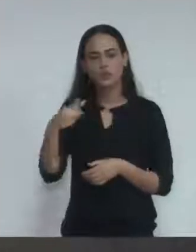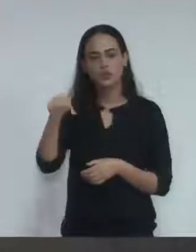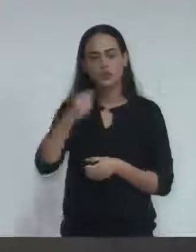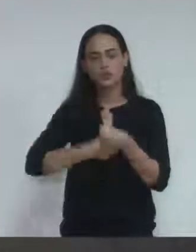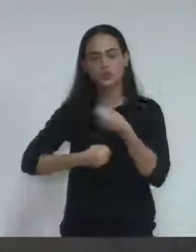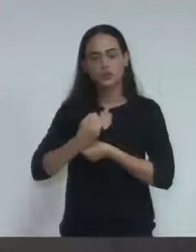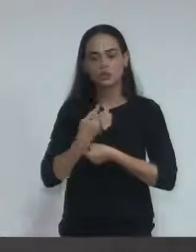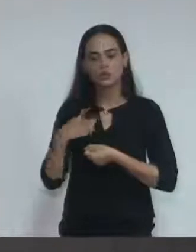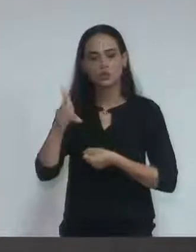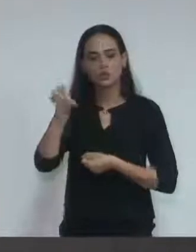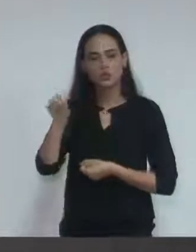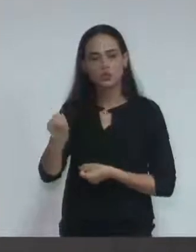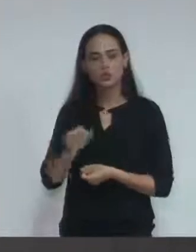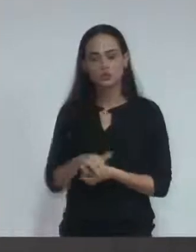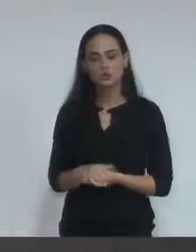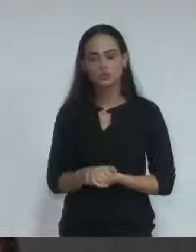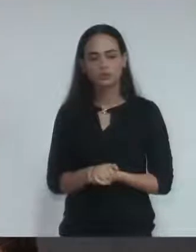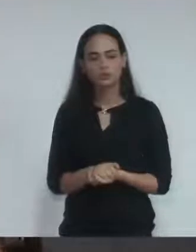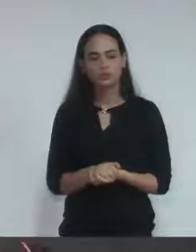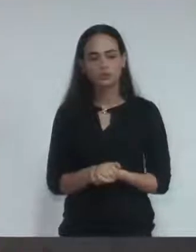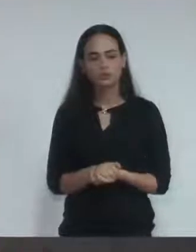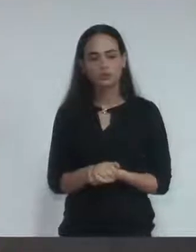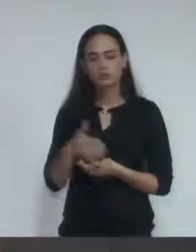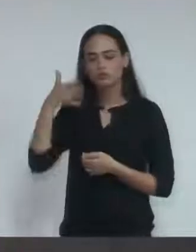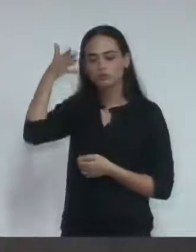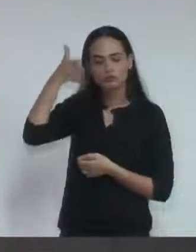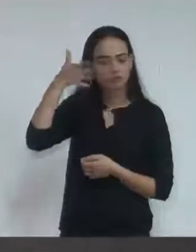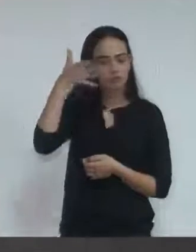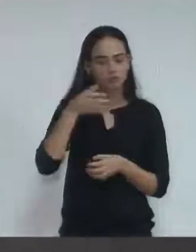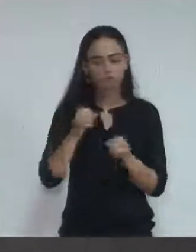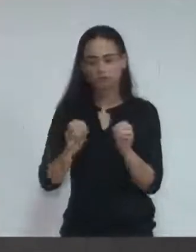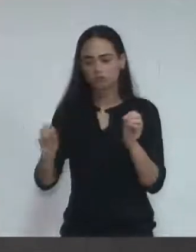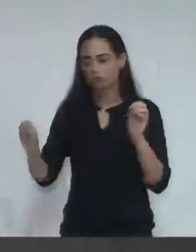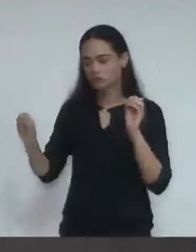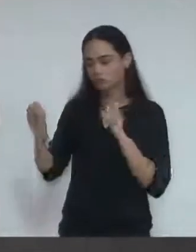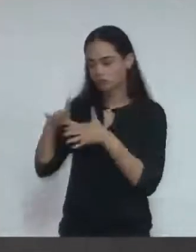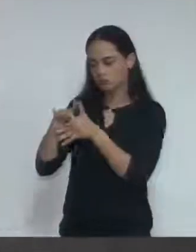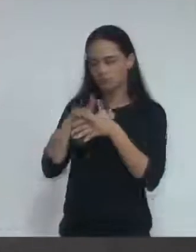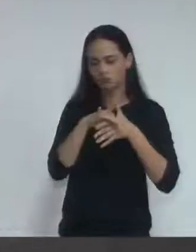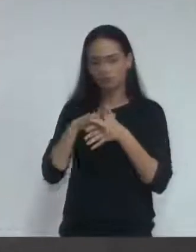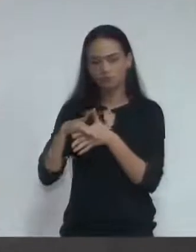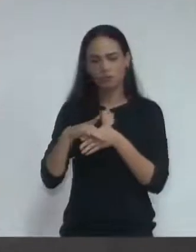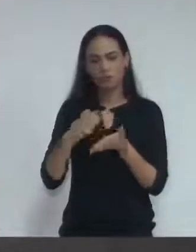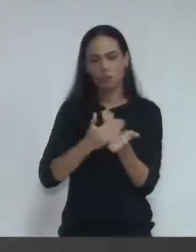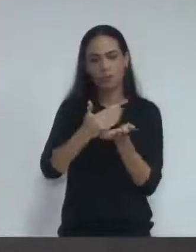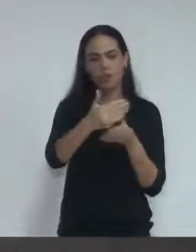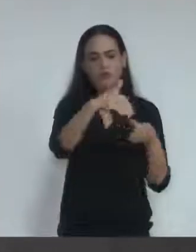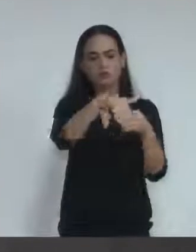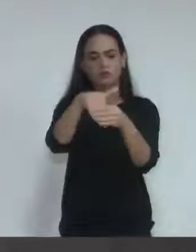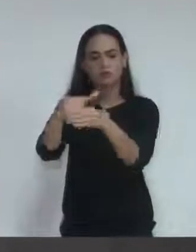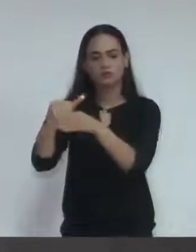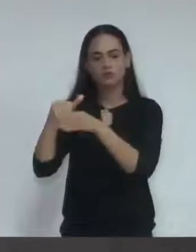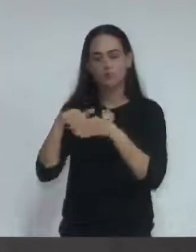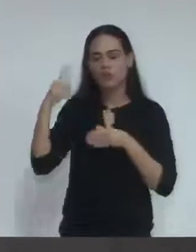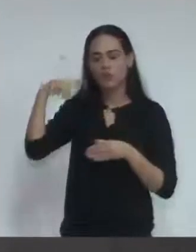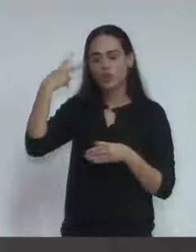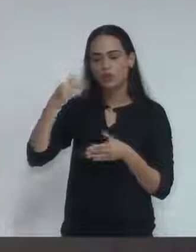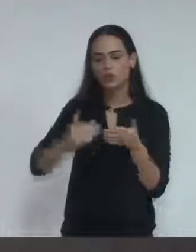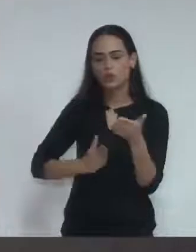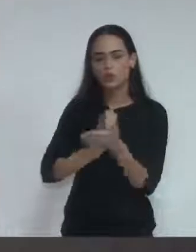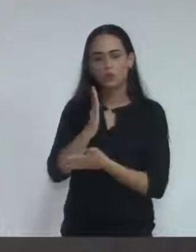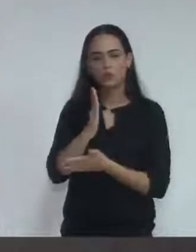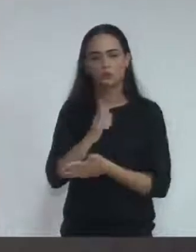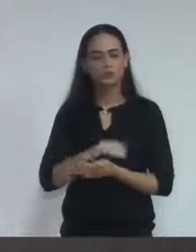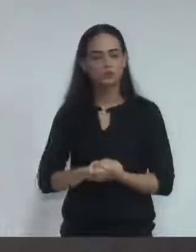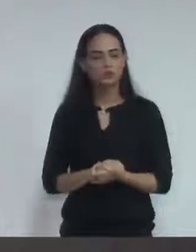quiserem encaminhá-lo, não havendo nenhuma manifestação de liderança, está em votação única. Os vereadores que aprovam permaneçam como